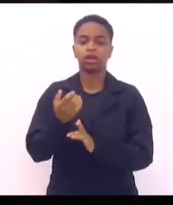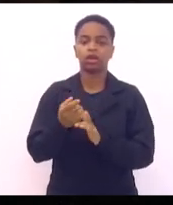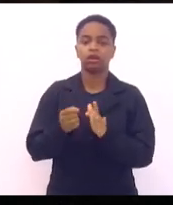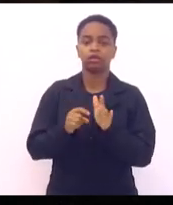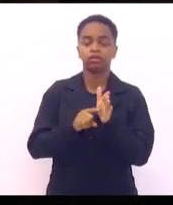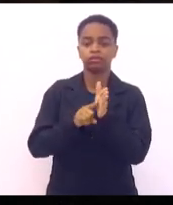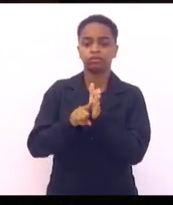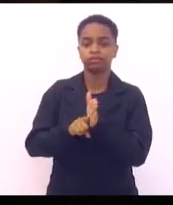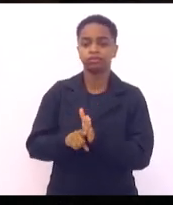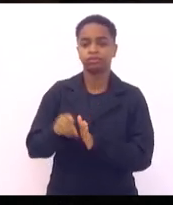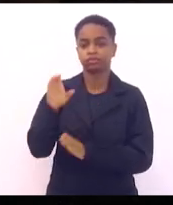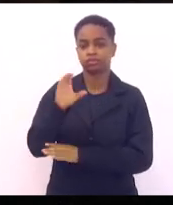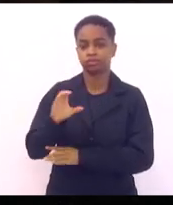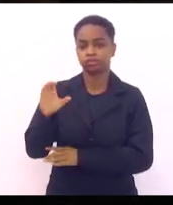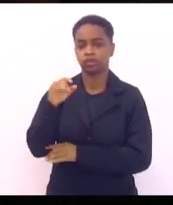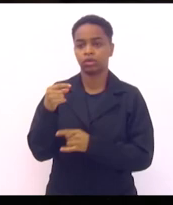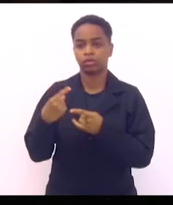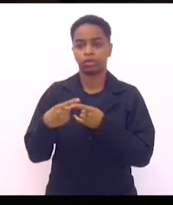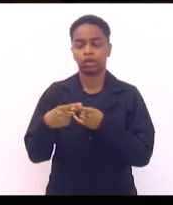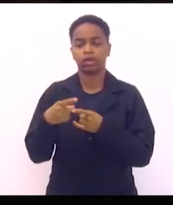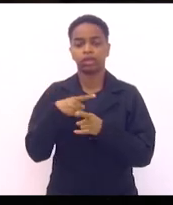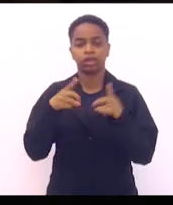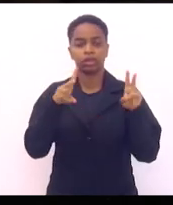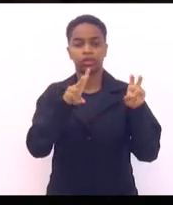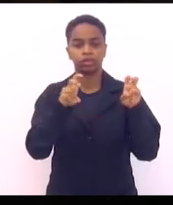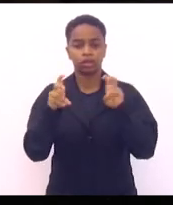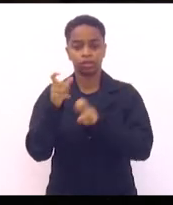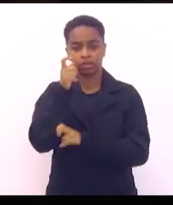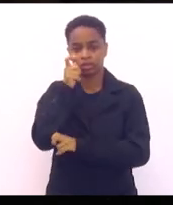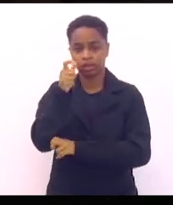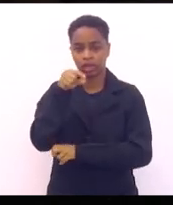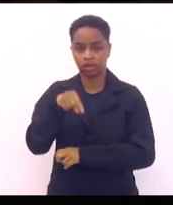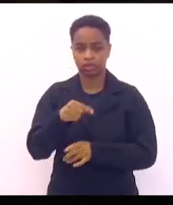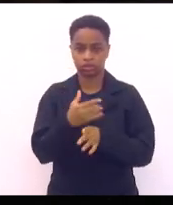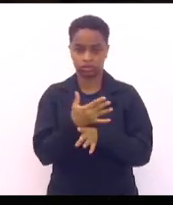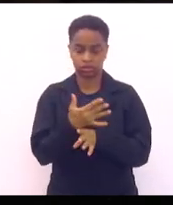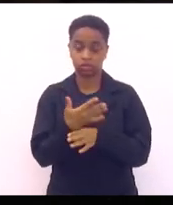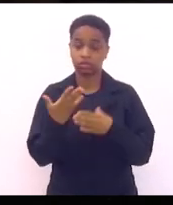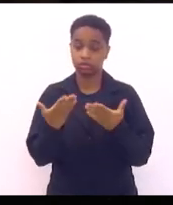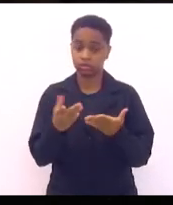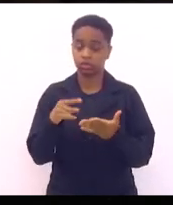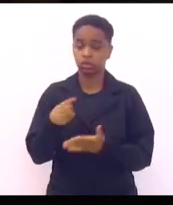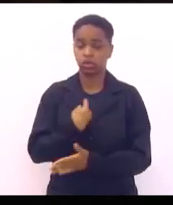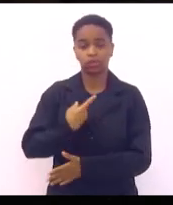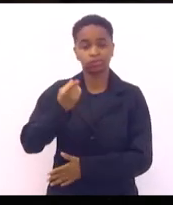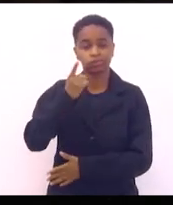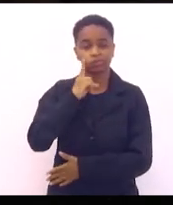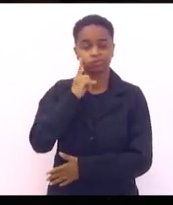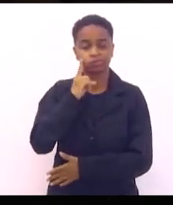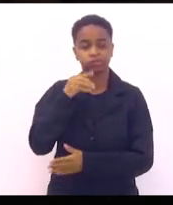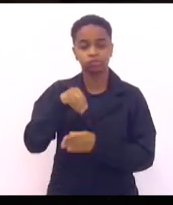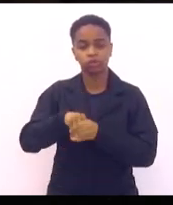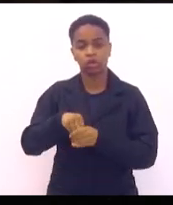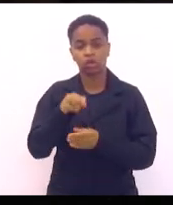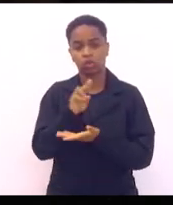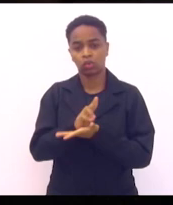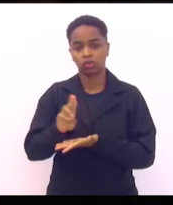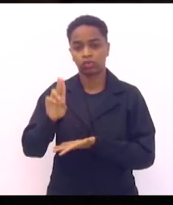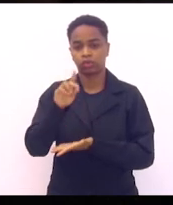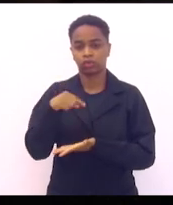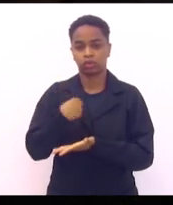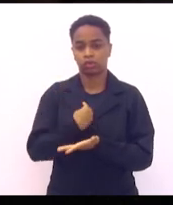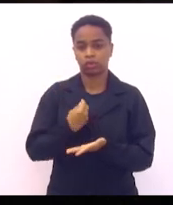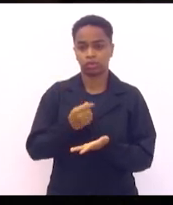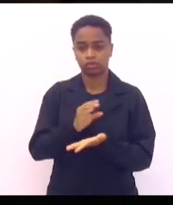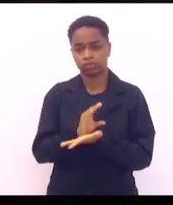que interessam aos municípios. A gente, no dia a dia das universidades, bancadas, as instituições de